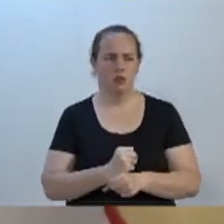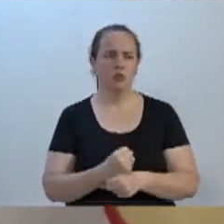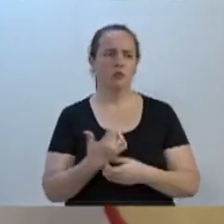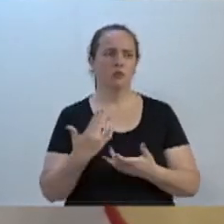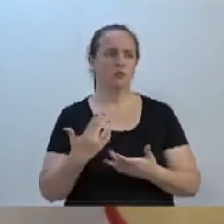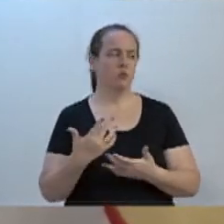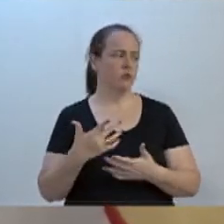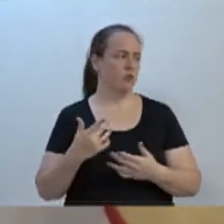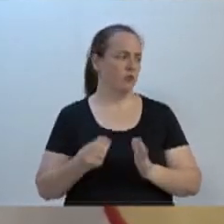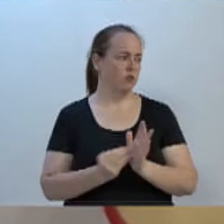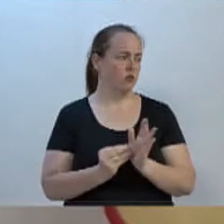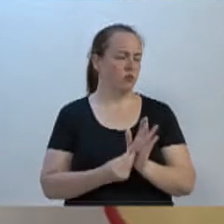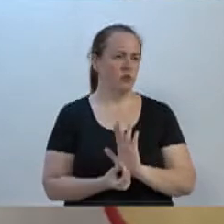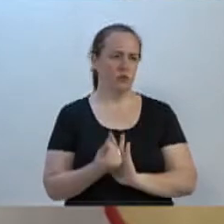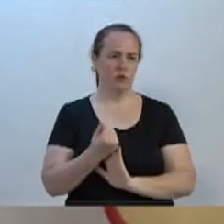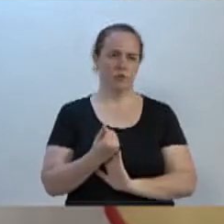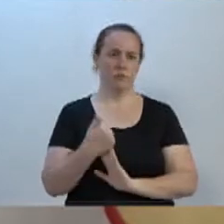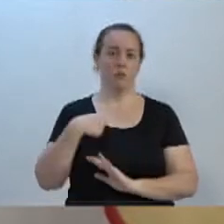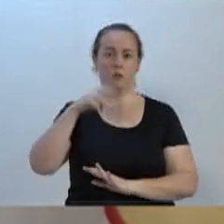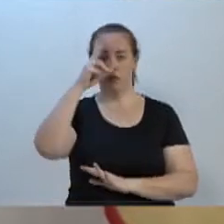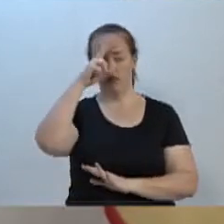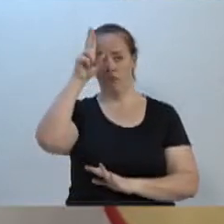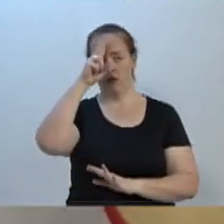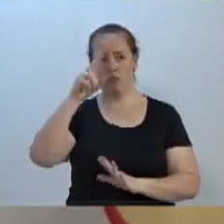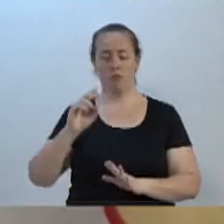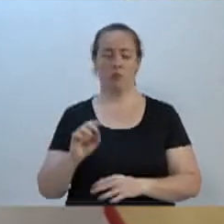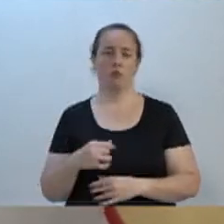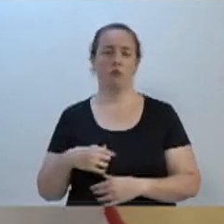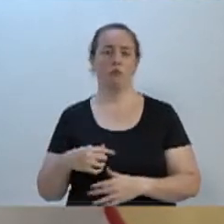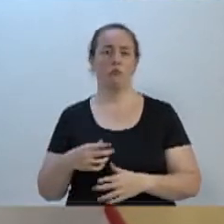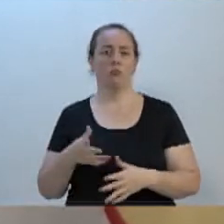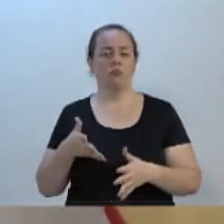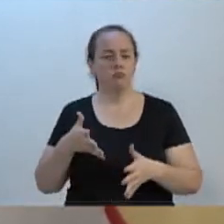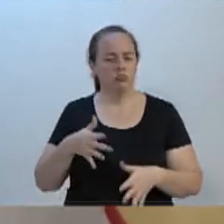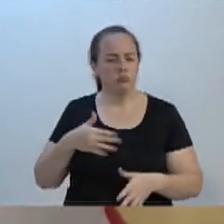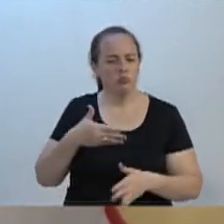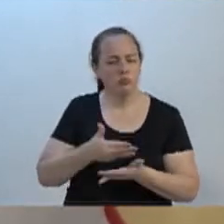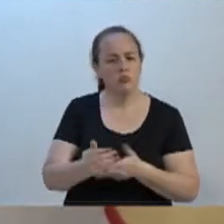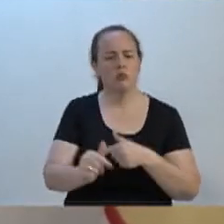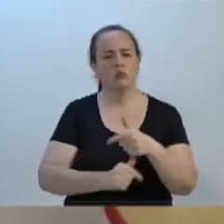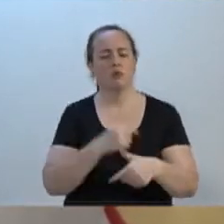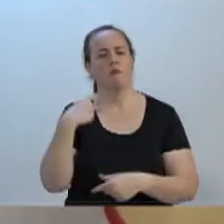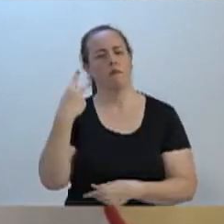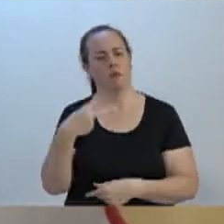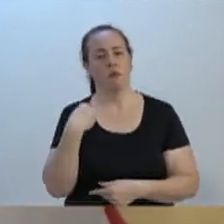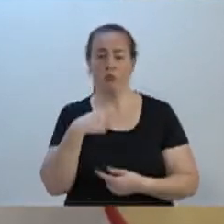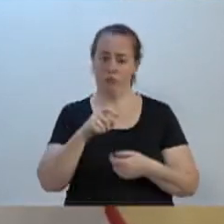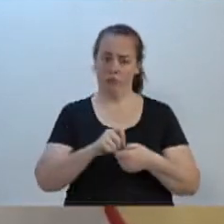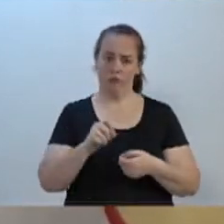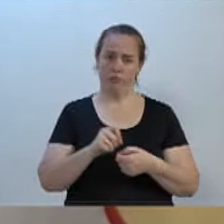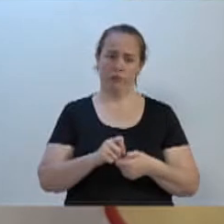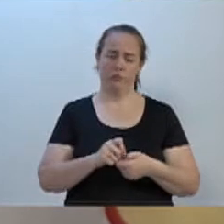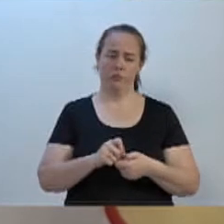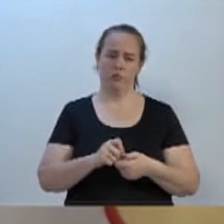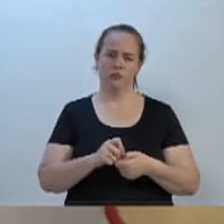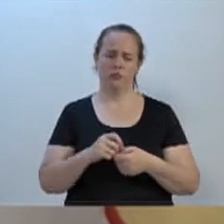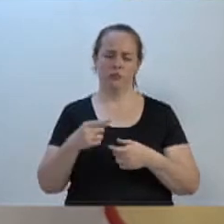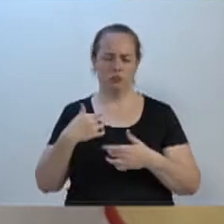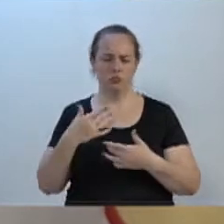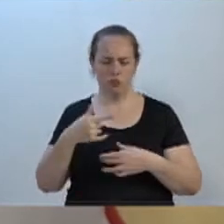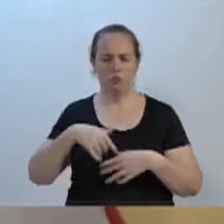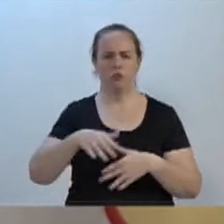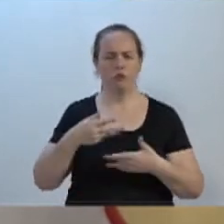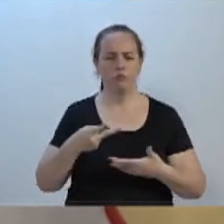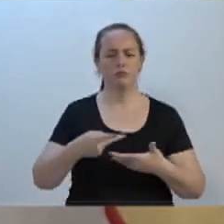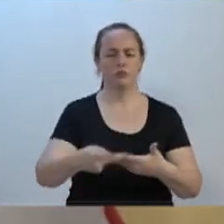investimento. Eu me lembro quando eu assumi como vereador aqui nessa cidade, eu fiz uma visita em